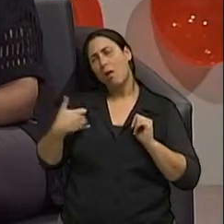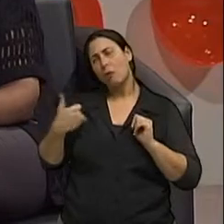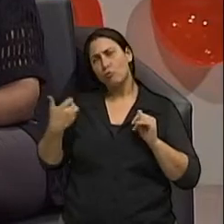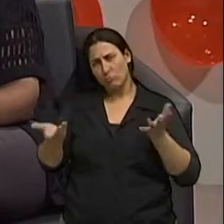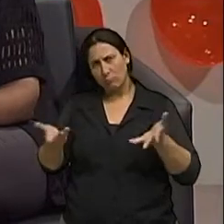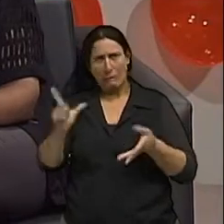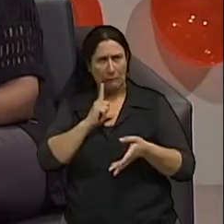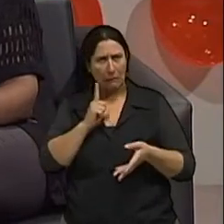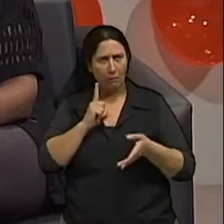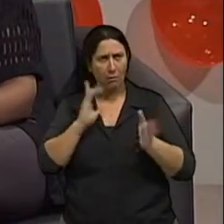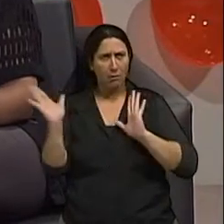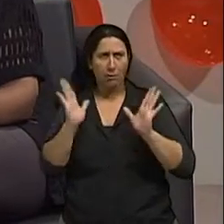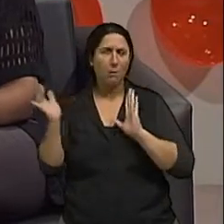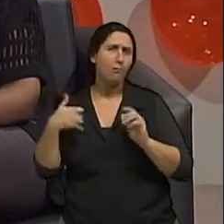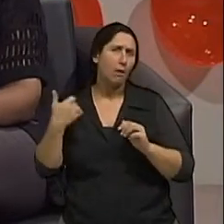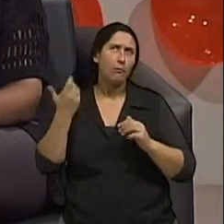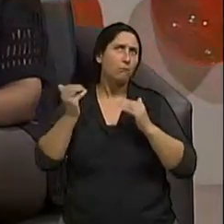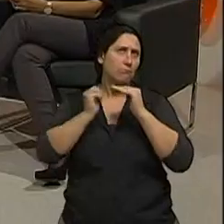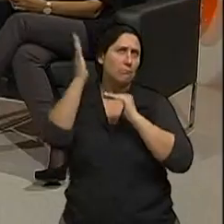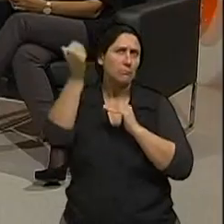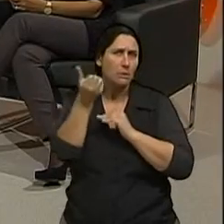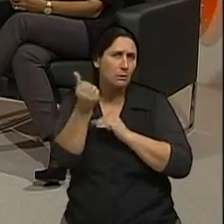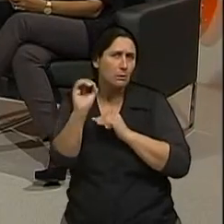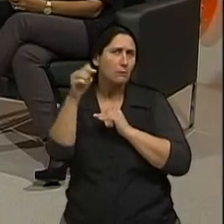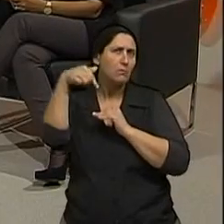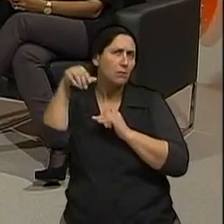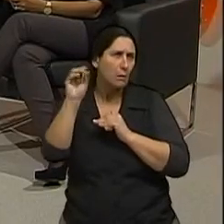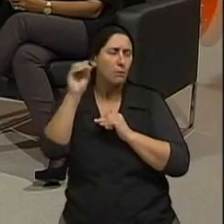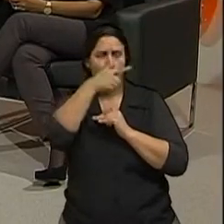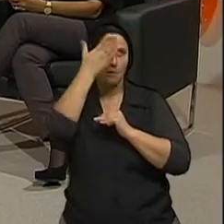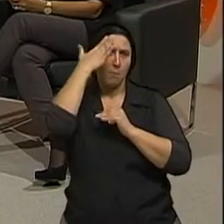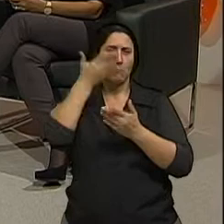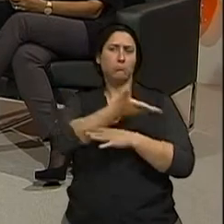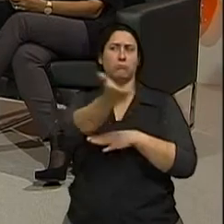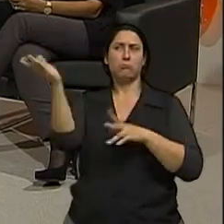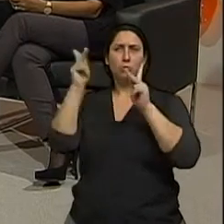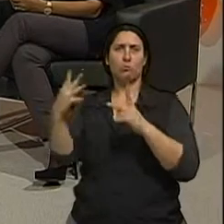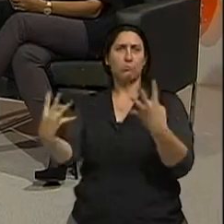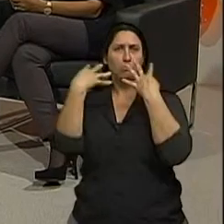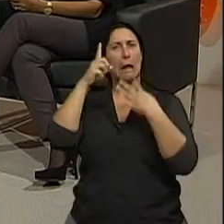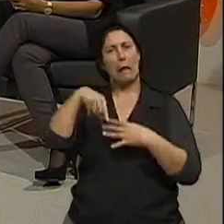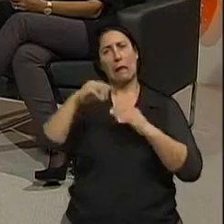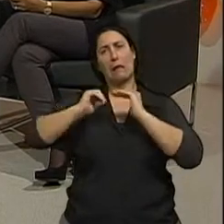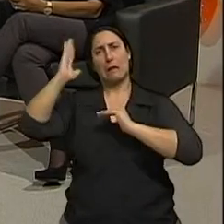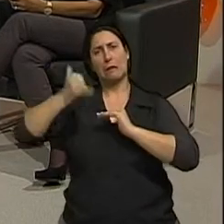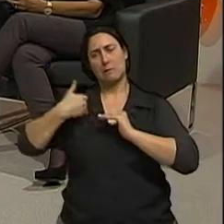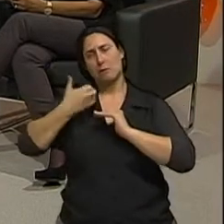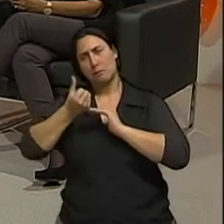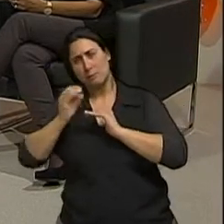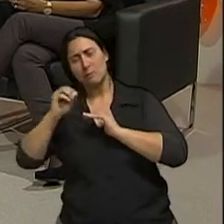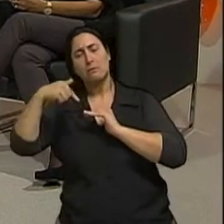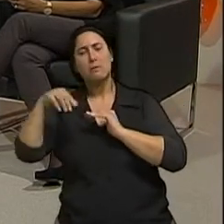para pessoas e fundamentalmente depois dos 60 70 esse exame do dermato e dos